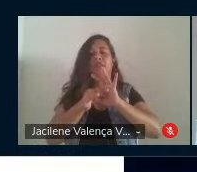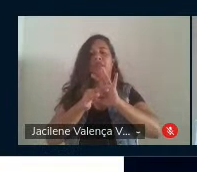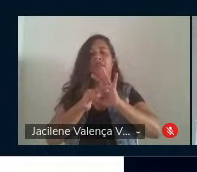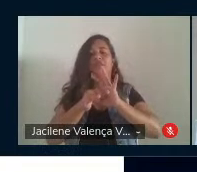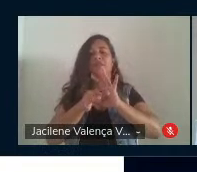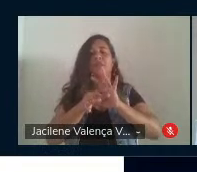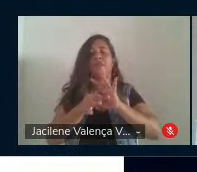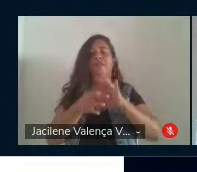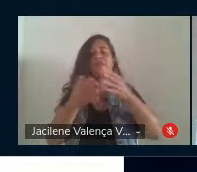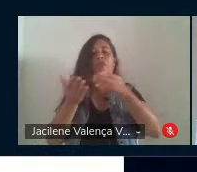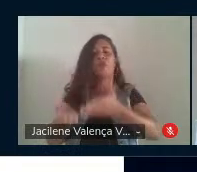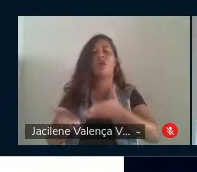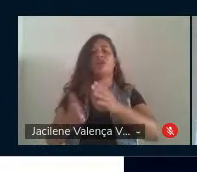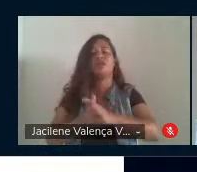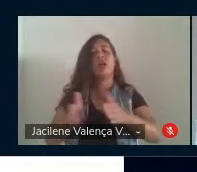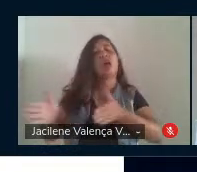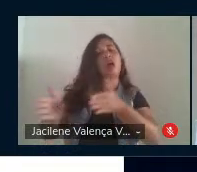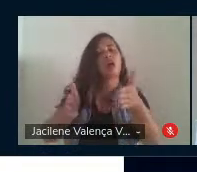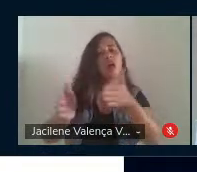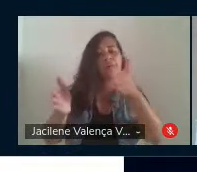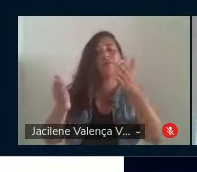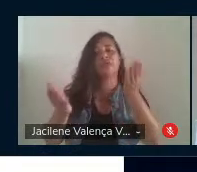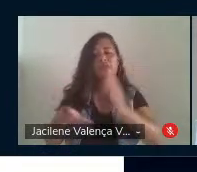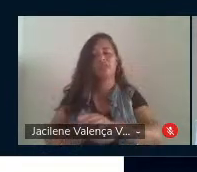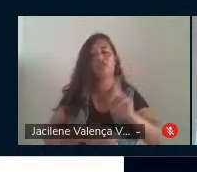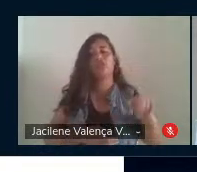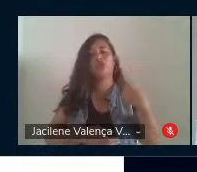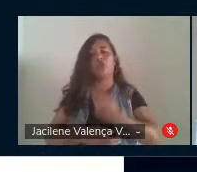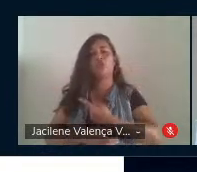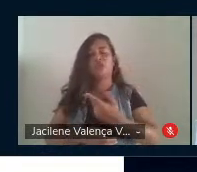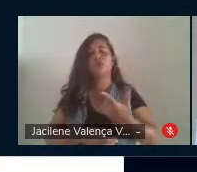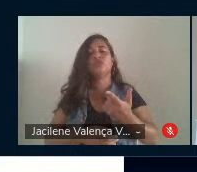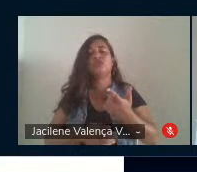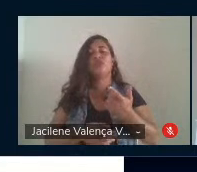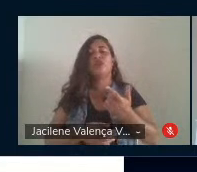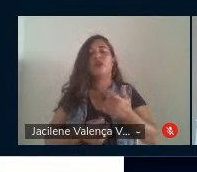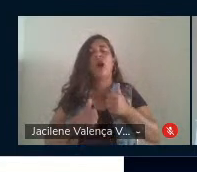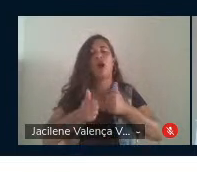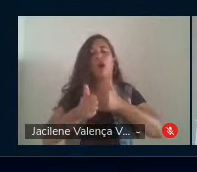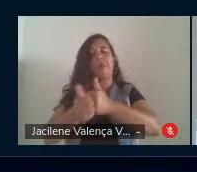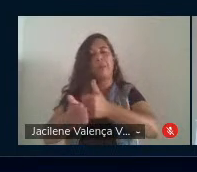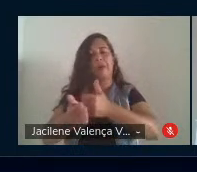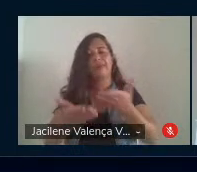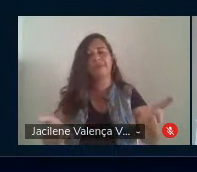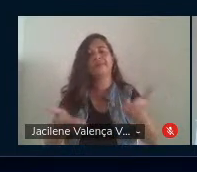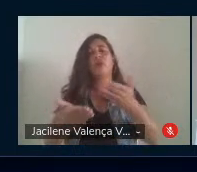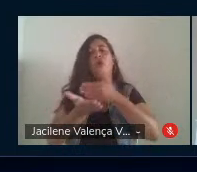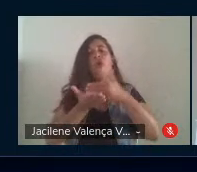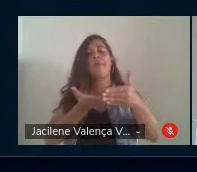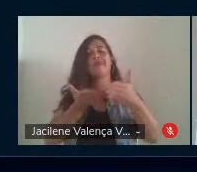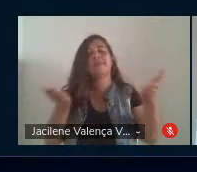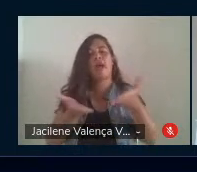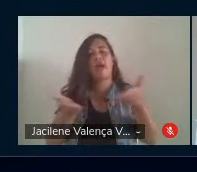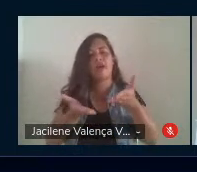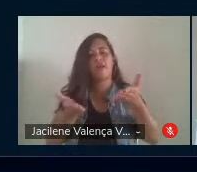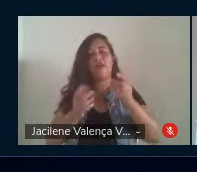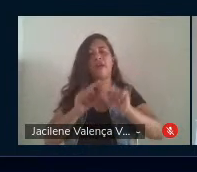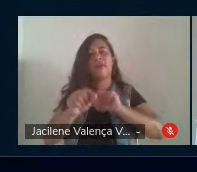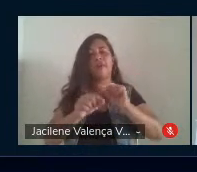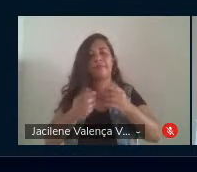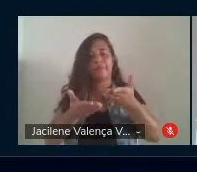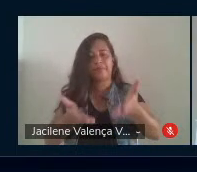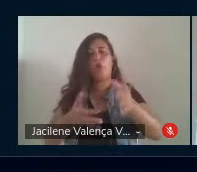nessa caminhada, que nós buscamos acompanhar, e aí eu começo, então, a situar um pouquinho esse